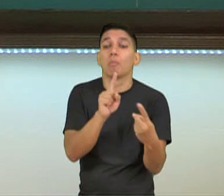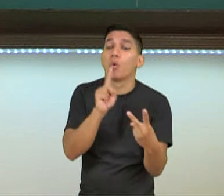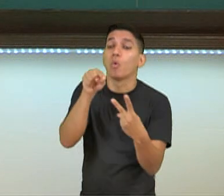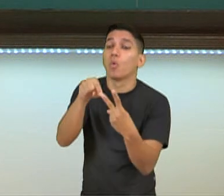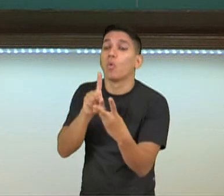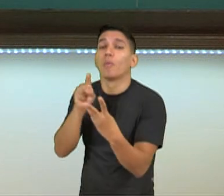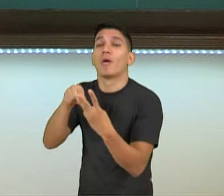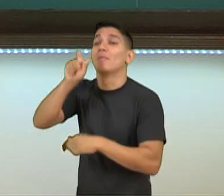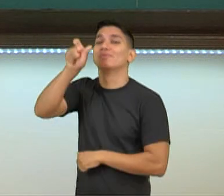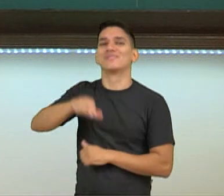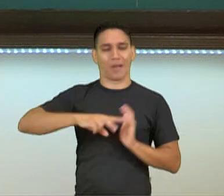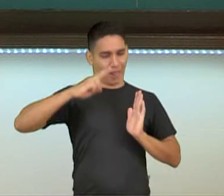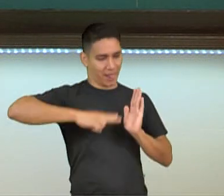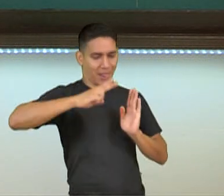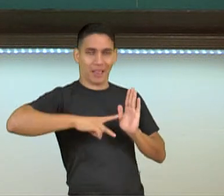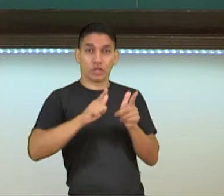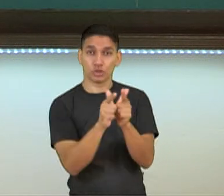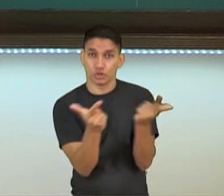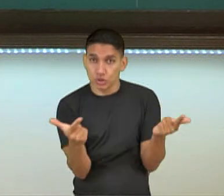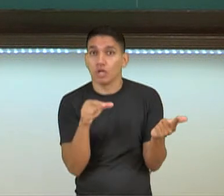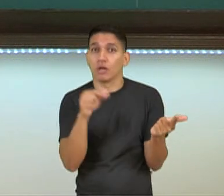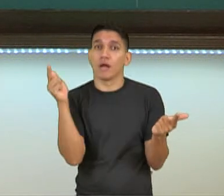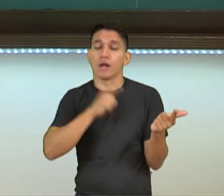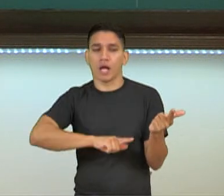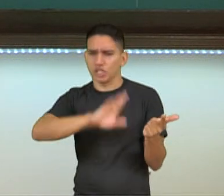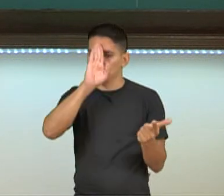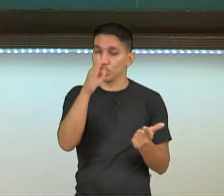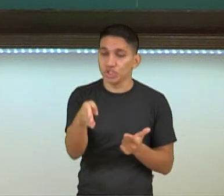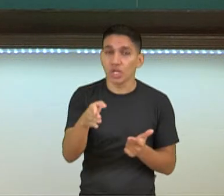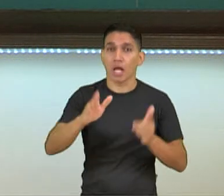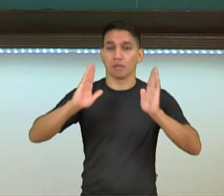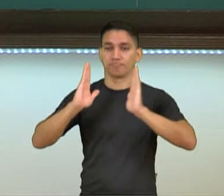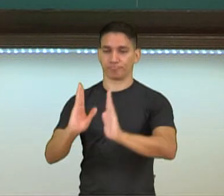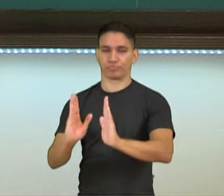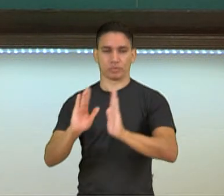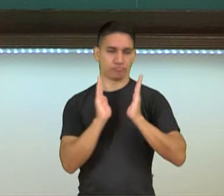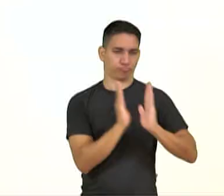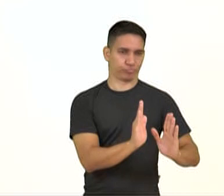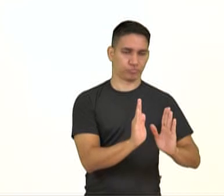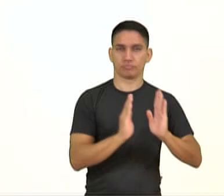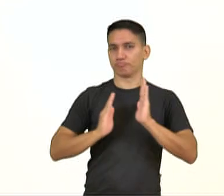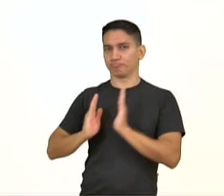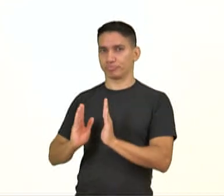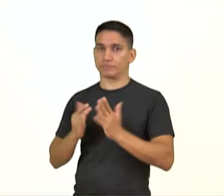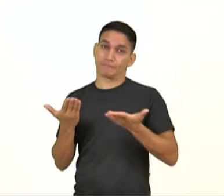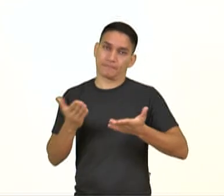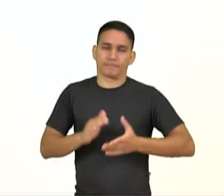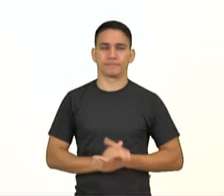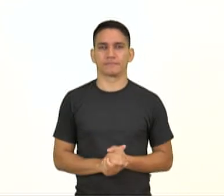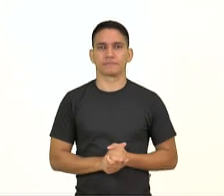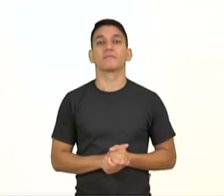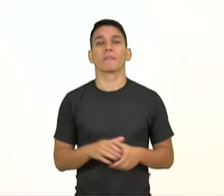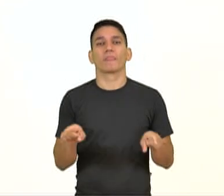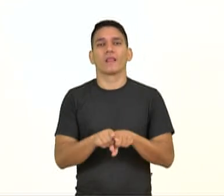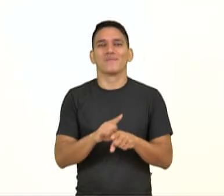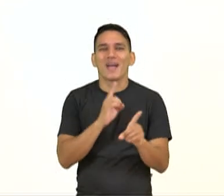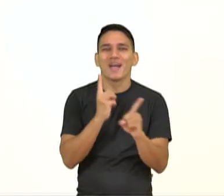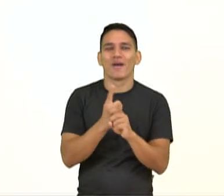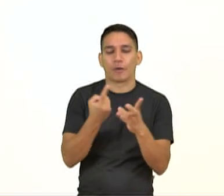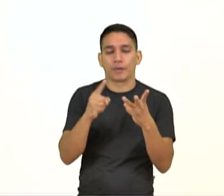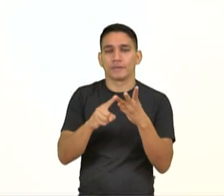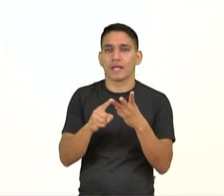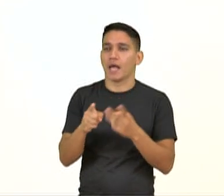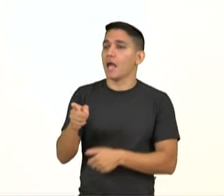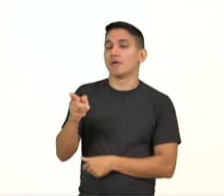pessoa que está lendo esse jornal, ela vai direto nesse caderno, tá? A gente vai contar também com